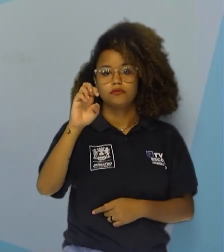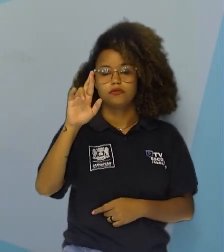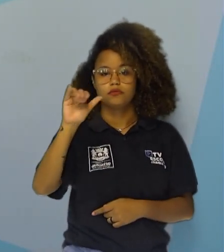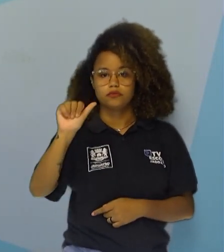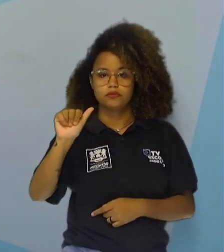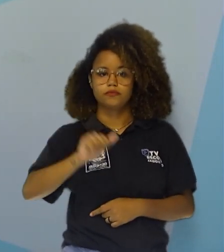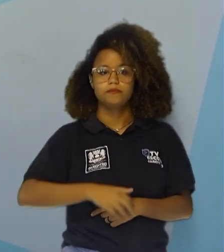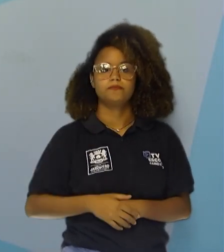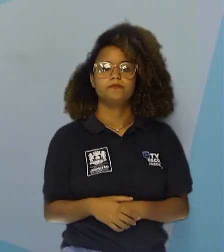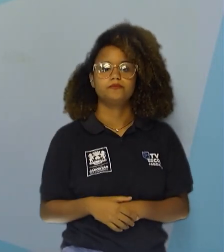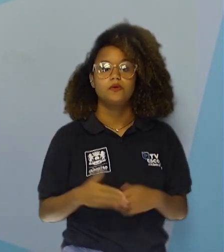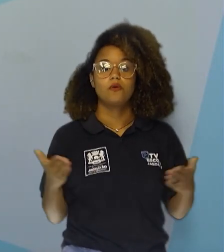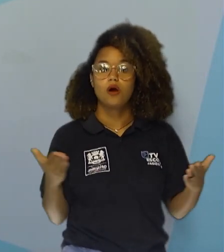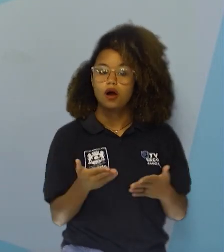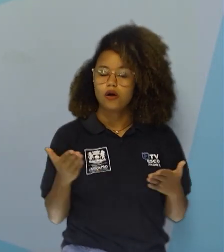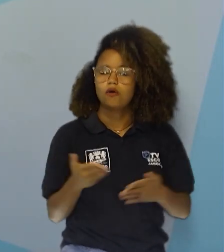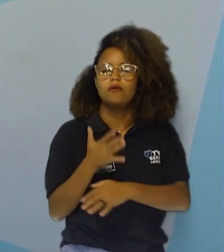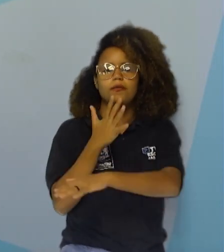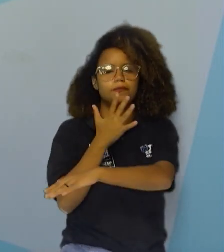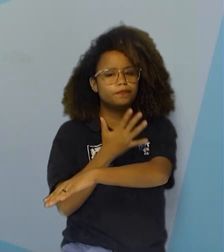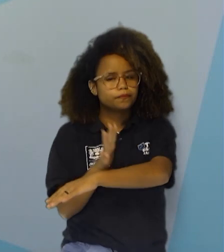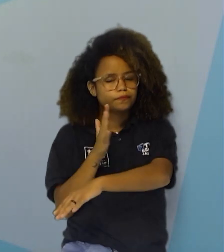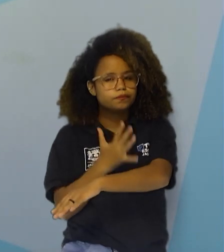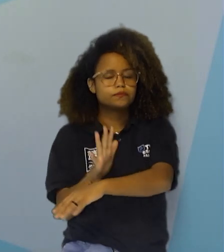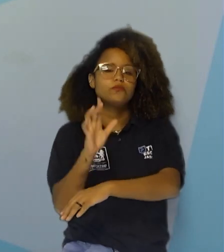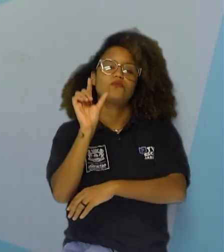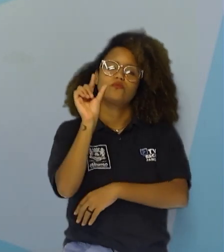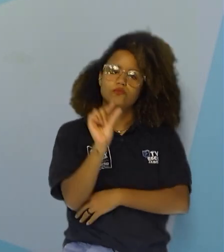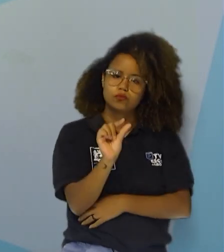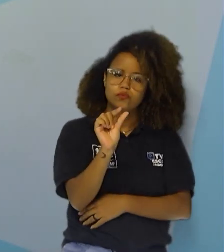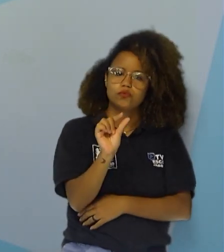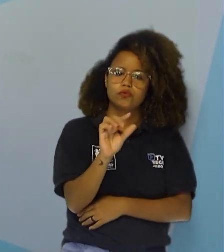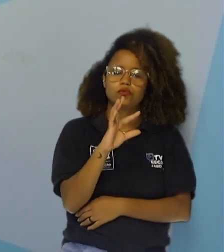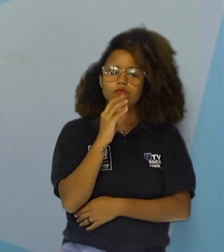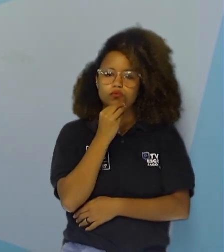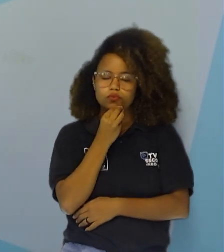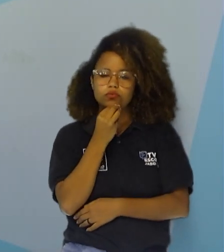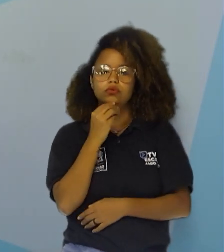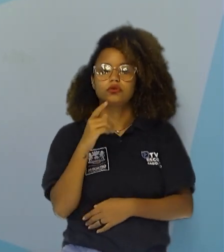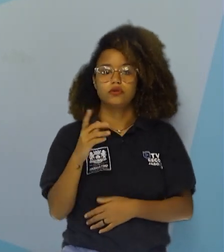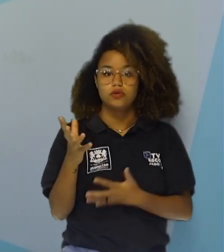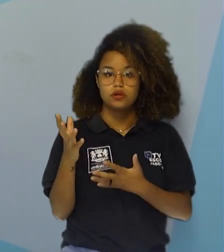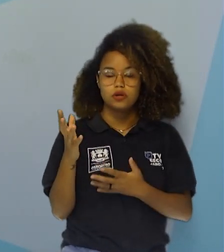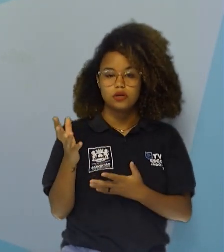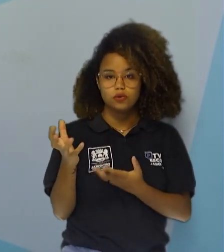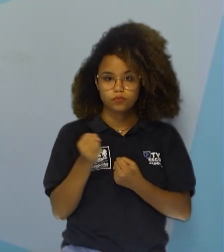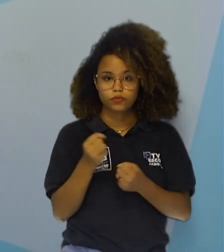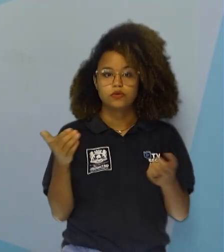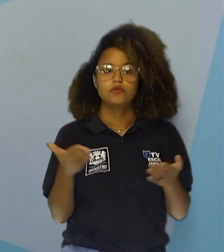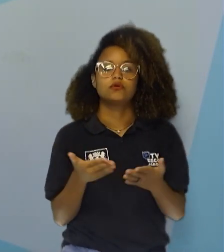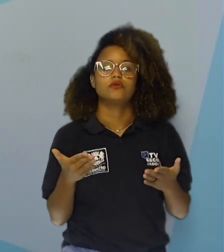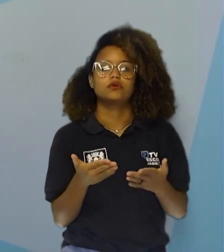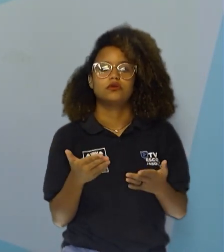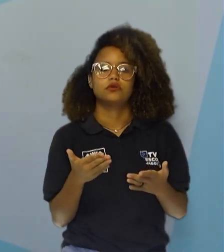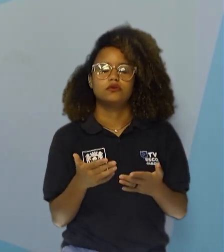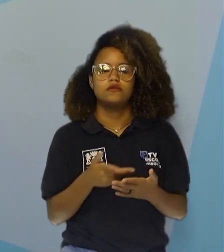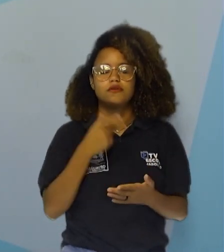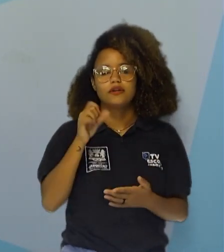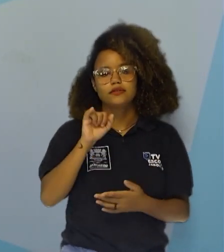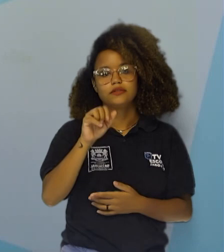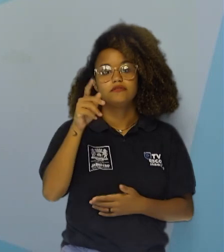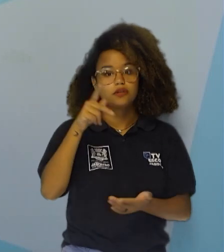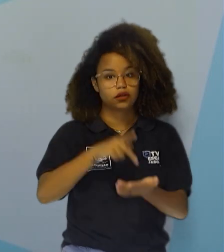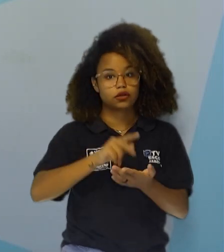Agora vamos exercitar um pouquinho o conhecimento que a gente acabou de adquirir. A gente vai usar verdadeiro ou